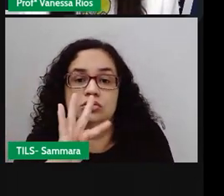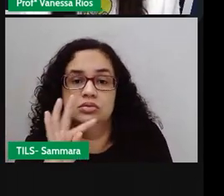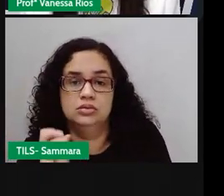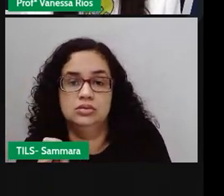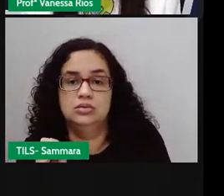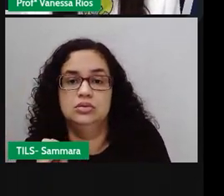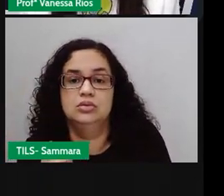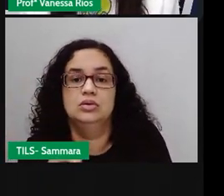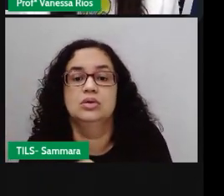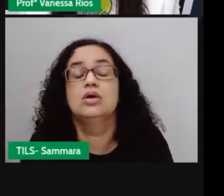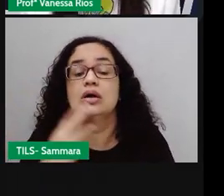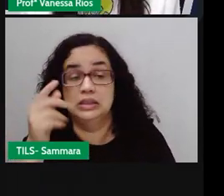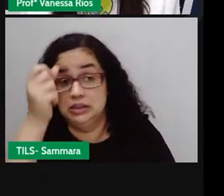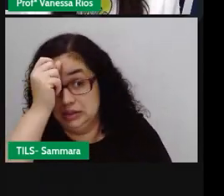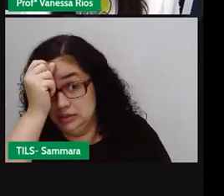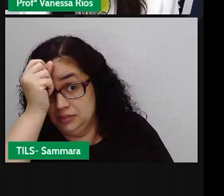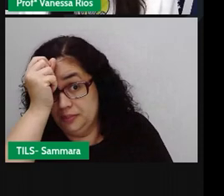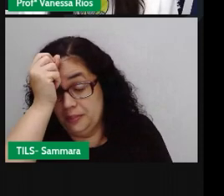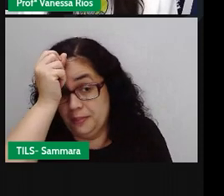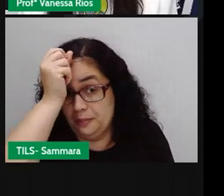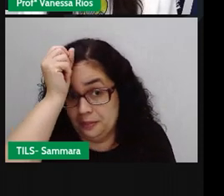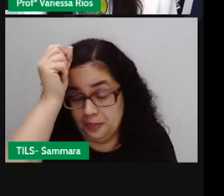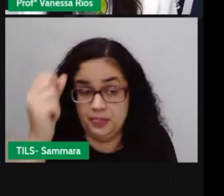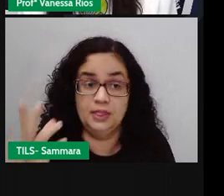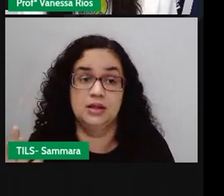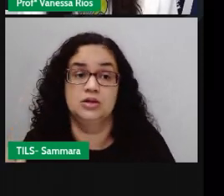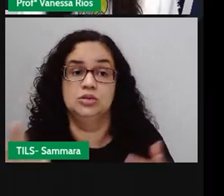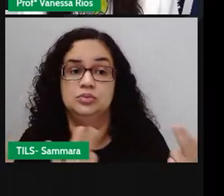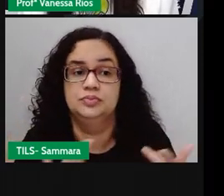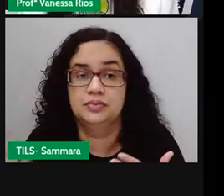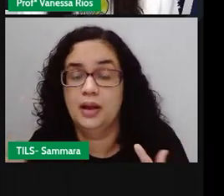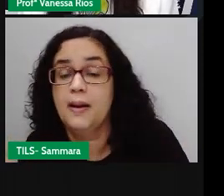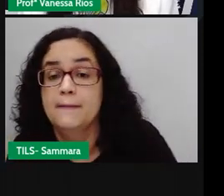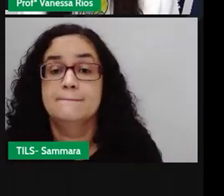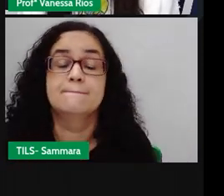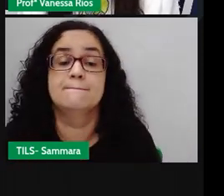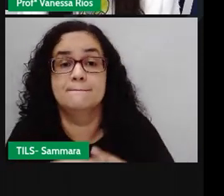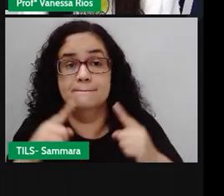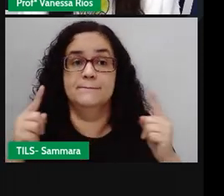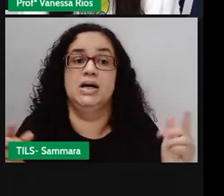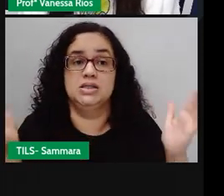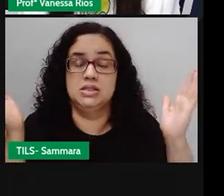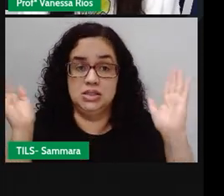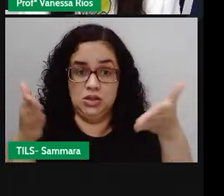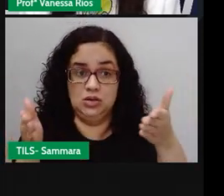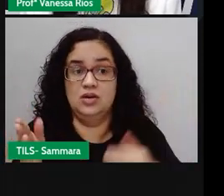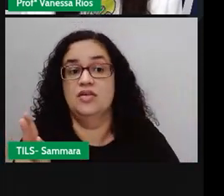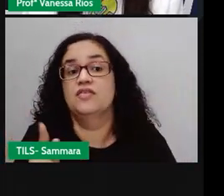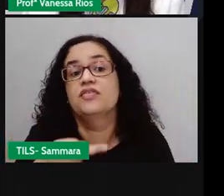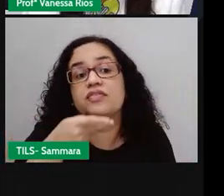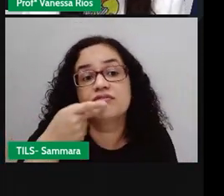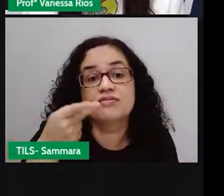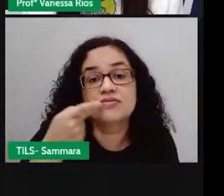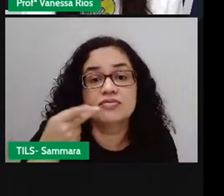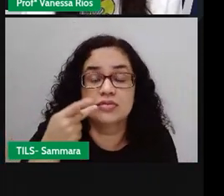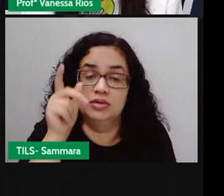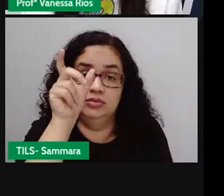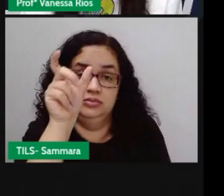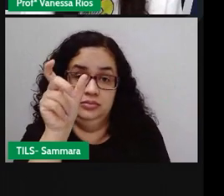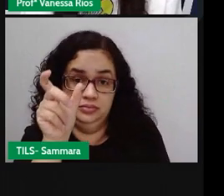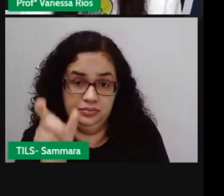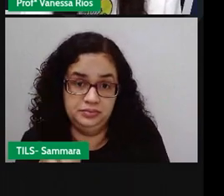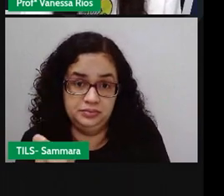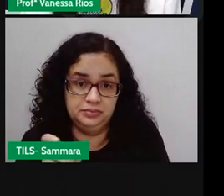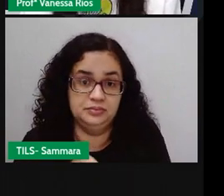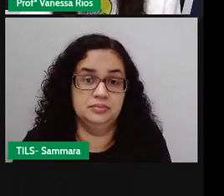a ideia é a mesma, a mensagem passada vai ser a mesma, mas agora o narrador fala pelo personagem.